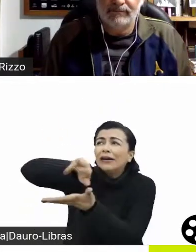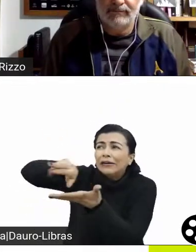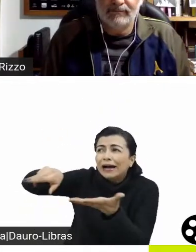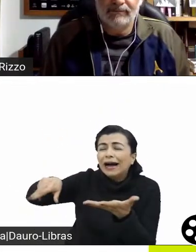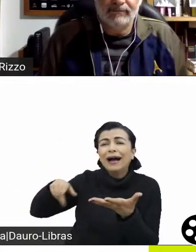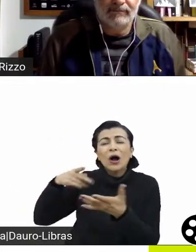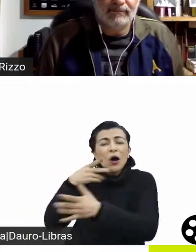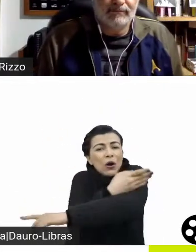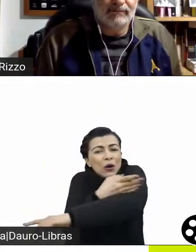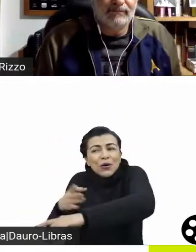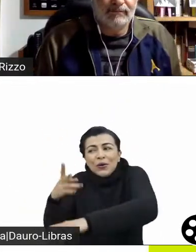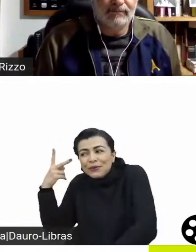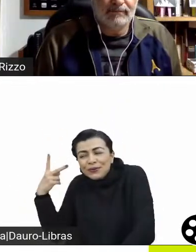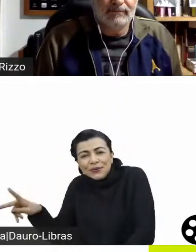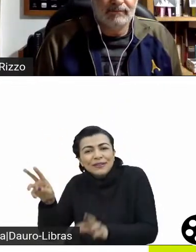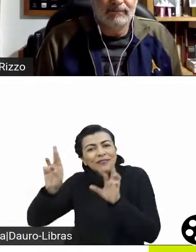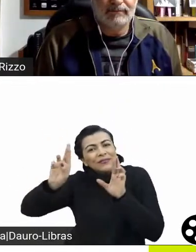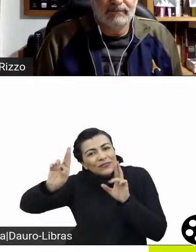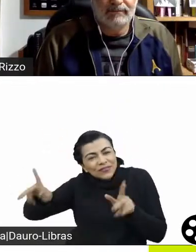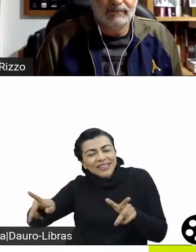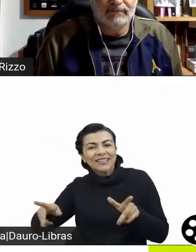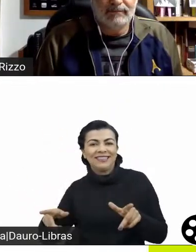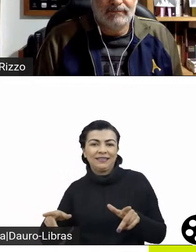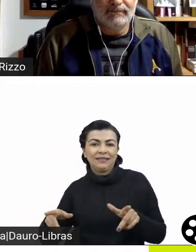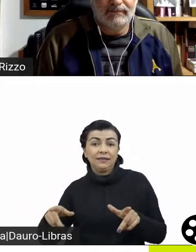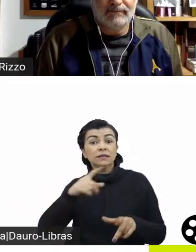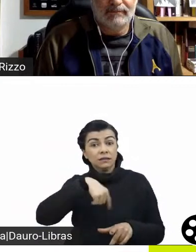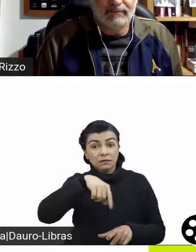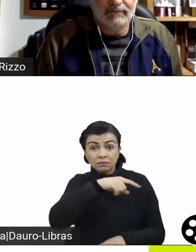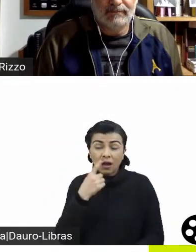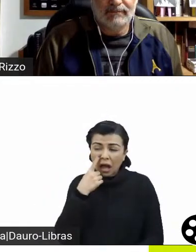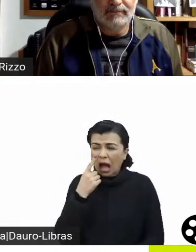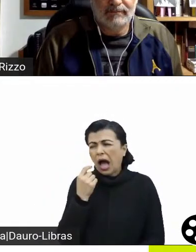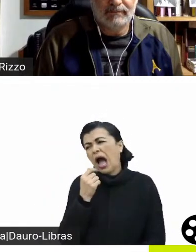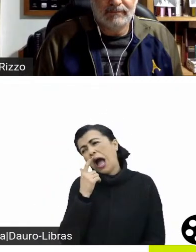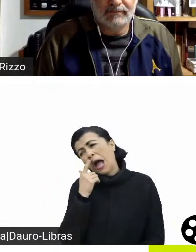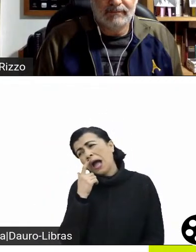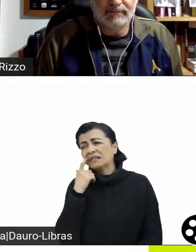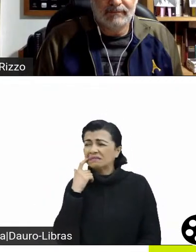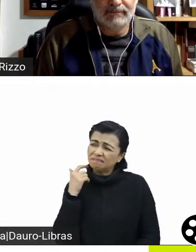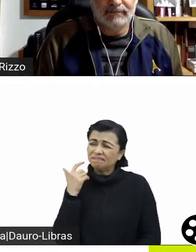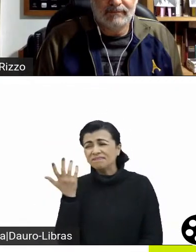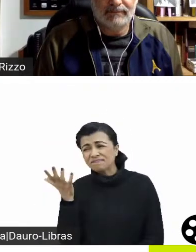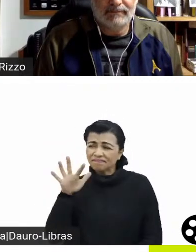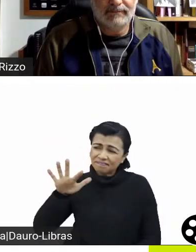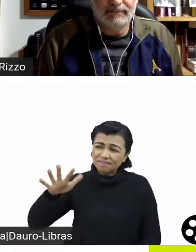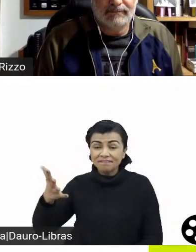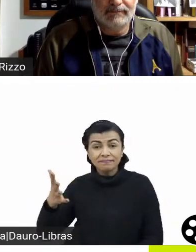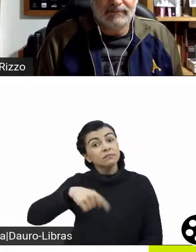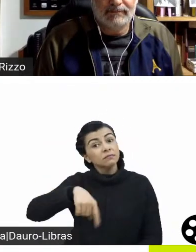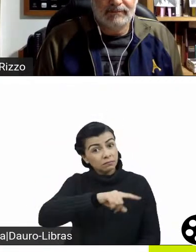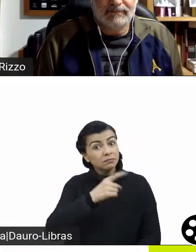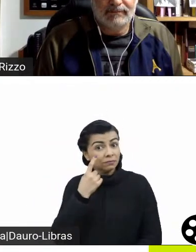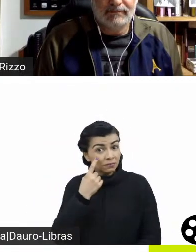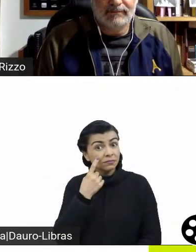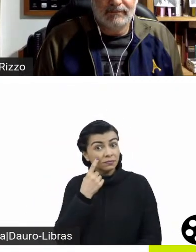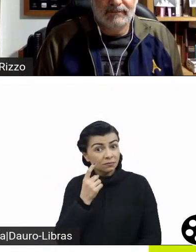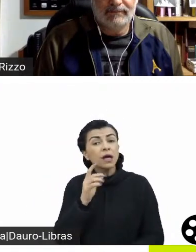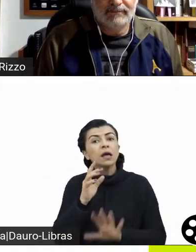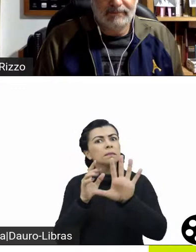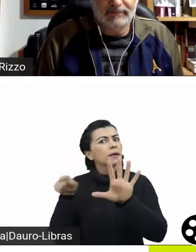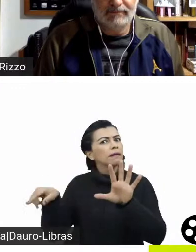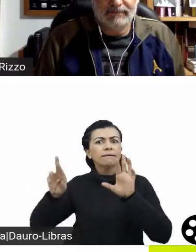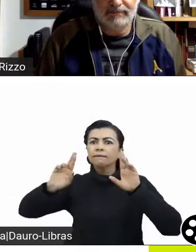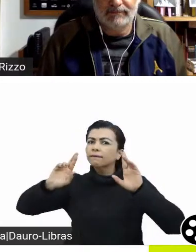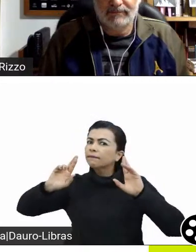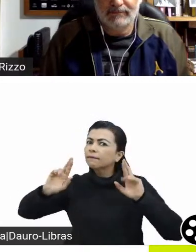mais exóticos também, mais a flor da pele, costumes aparentemente ocidentais, mas mais a flor da pele, mais